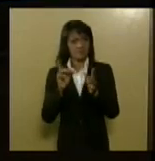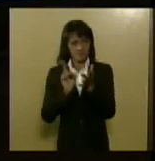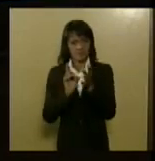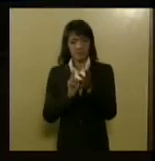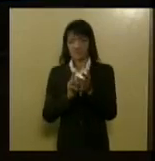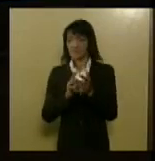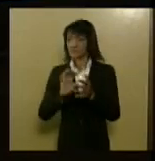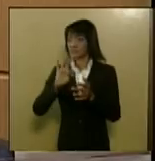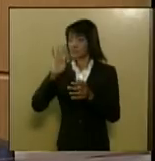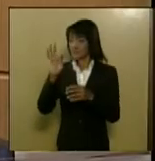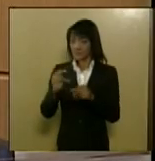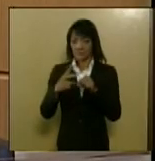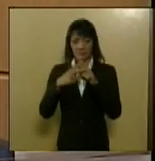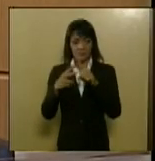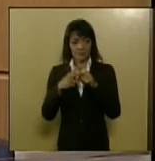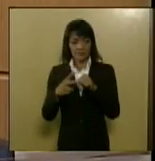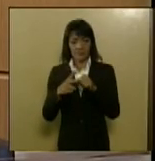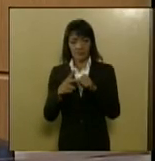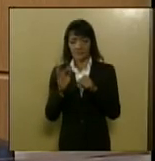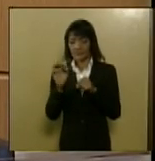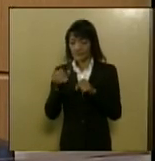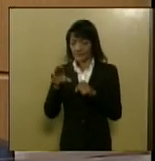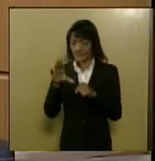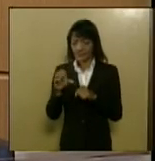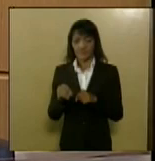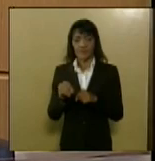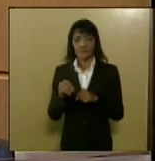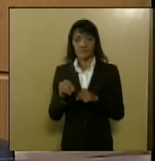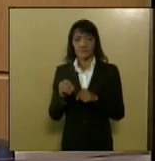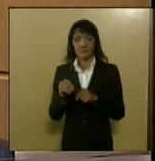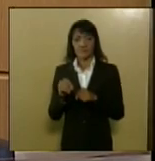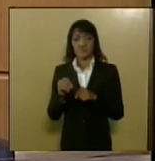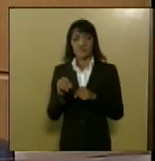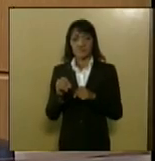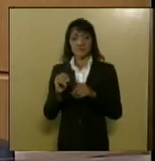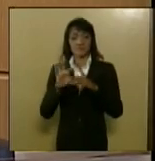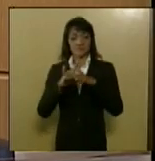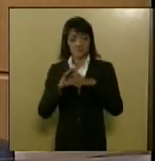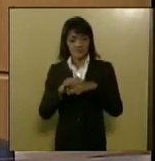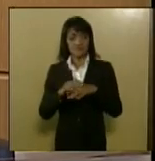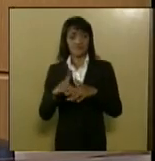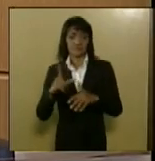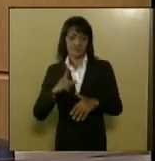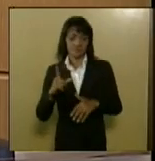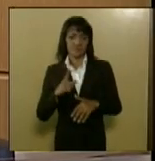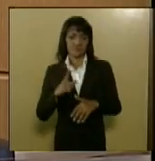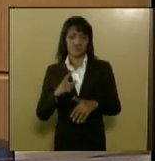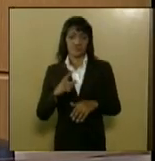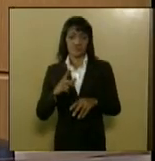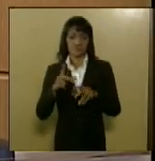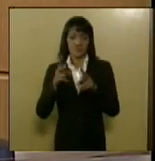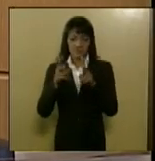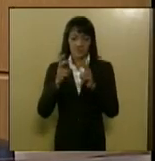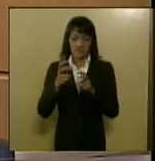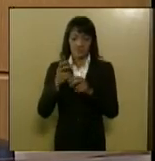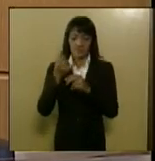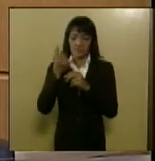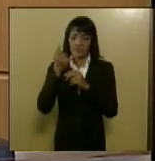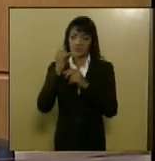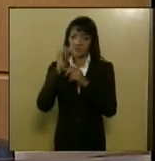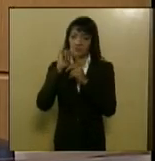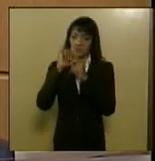formas de apresentação do tabaco são prejudicial à saúde você vê que o charuto é